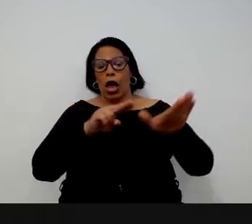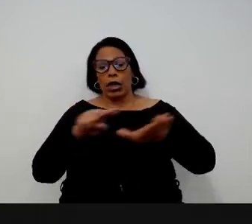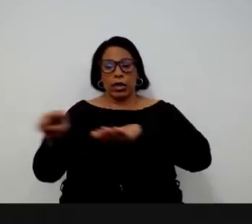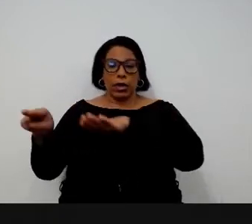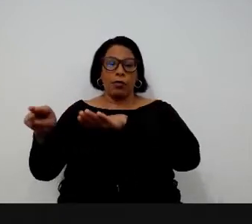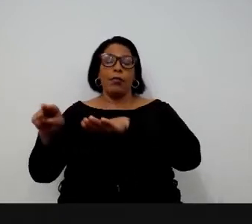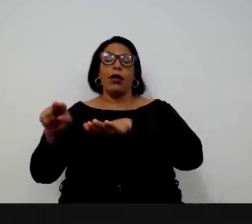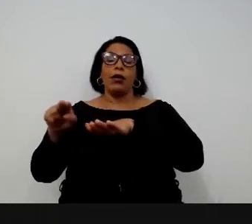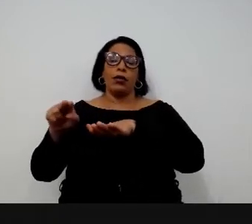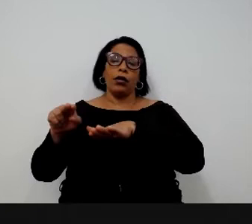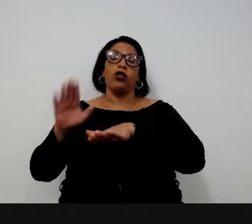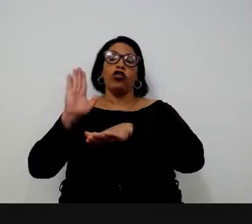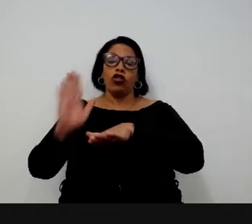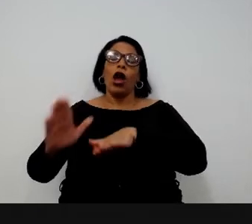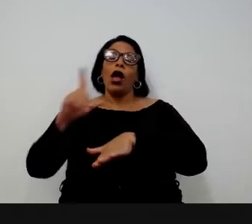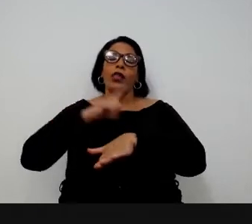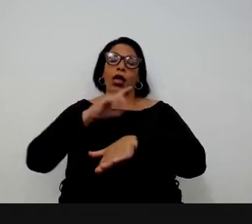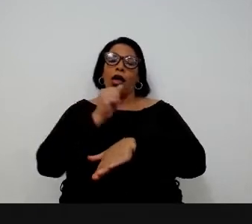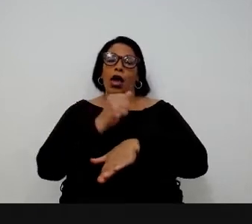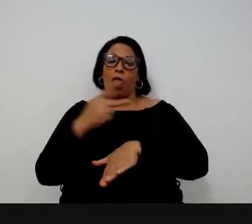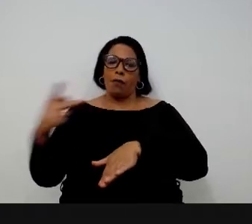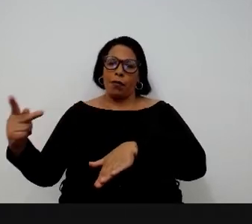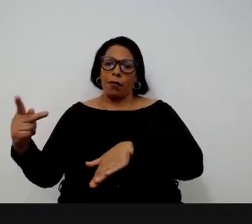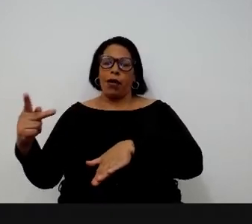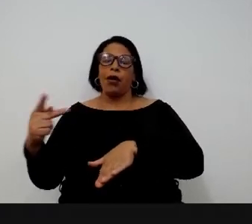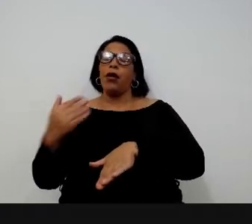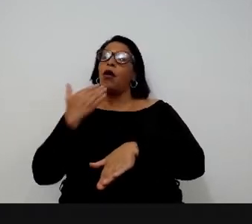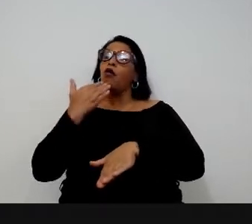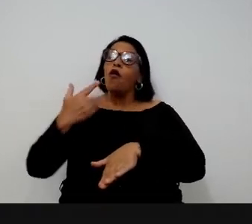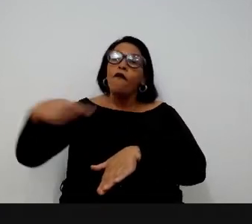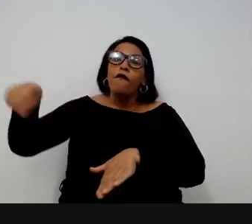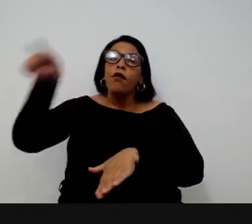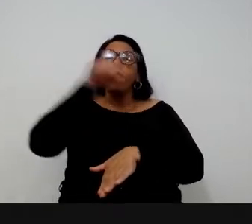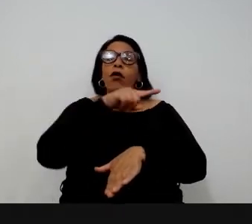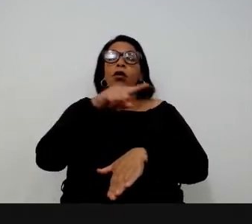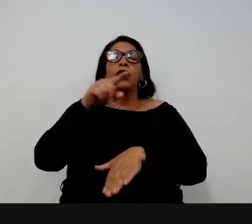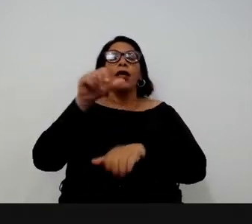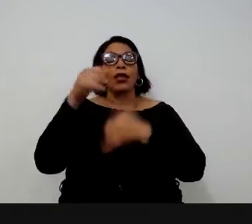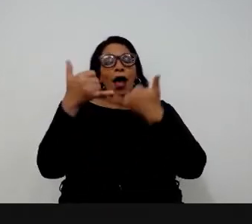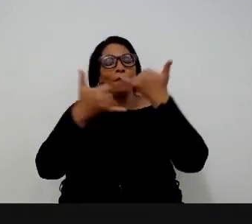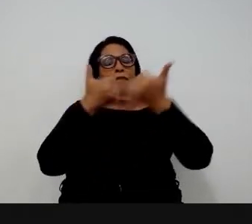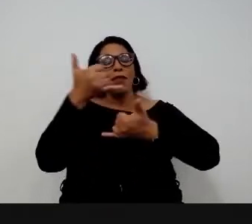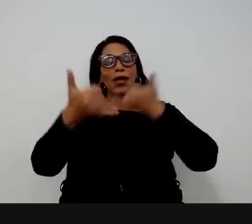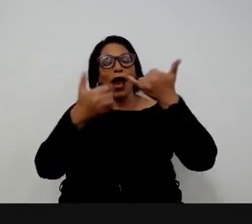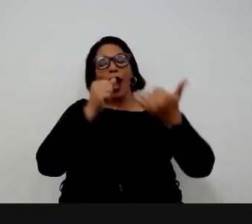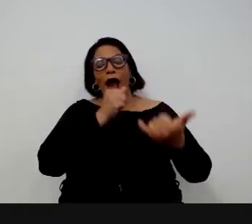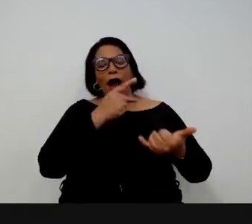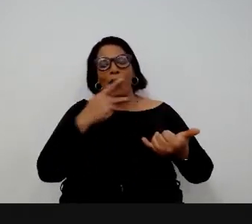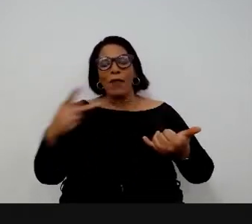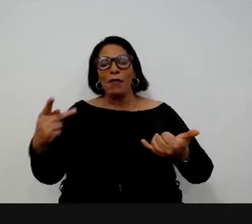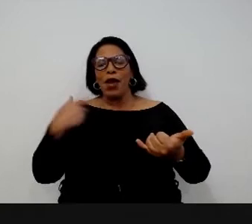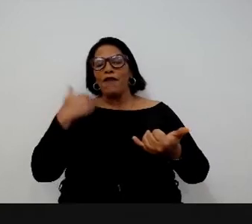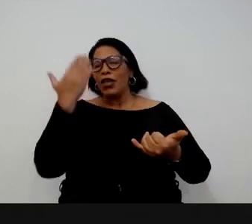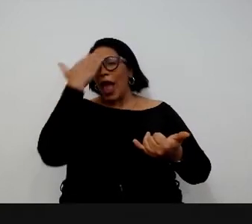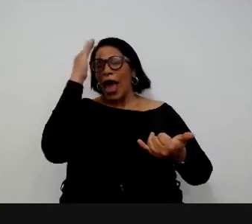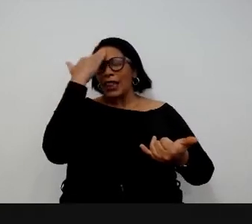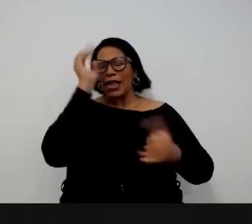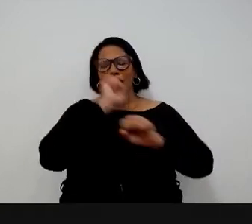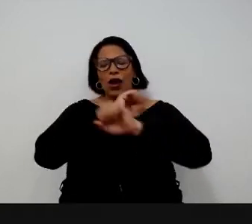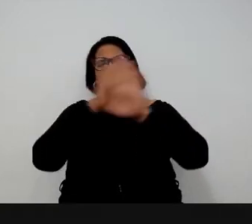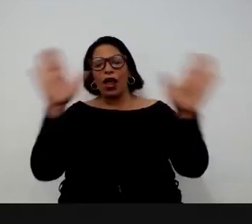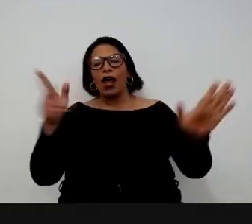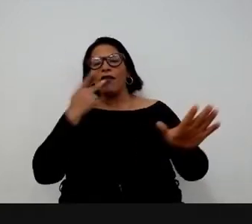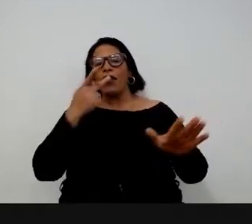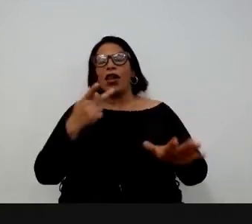essa semana está agora na Apple Store também. E eu convido vocês a brincarem com o aplicativo, porque é um aplicativo que foi chamado pela